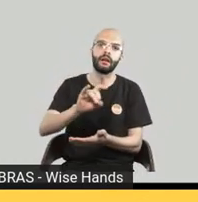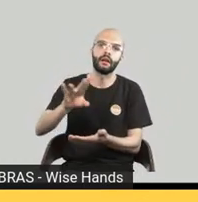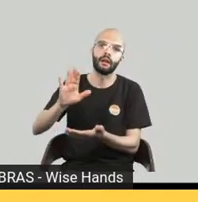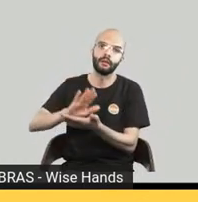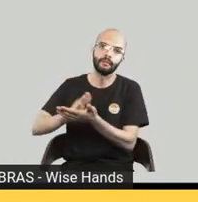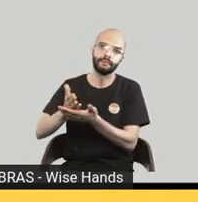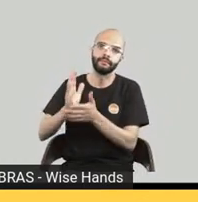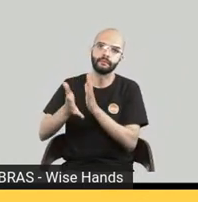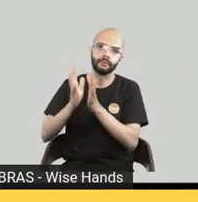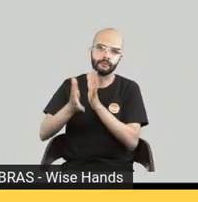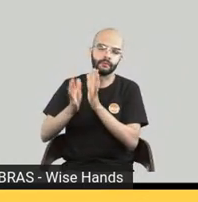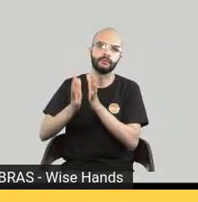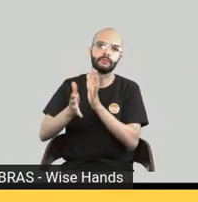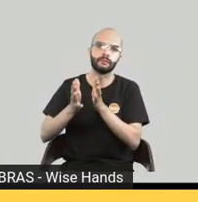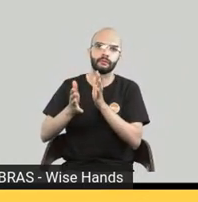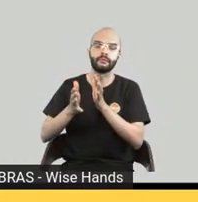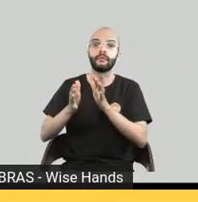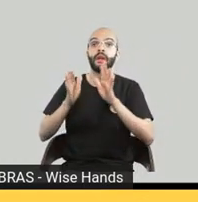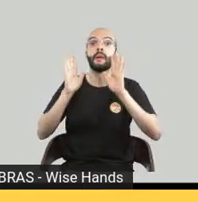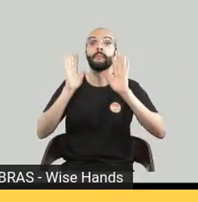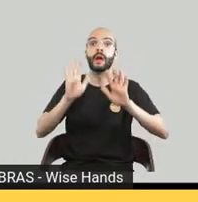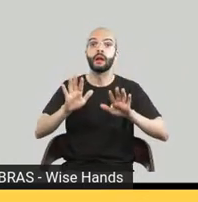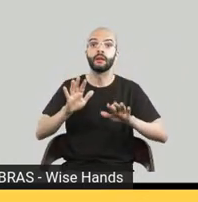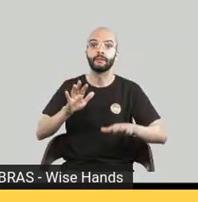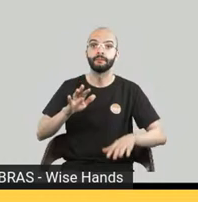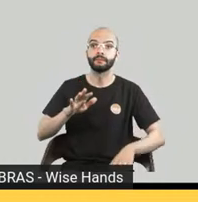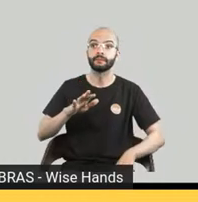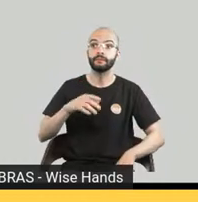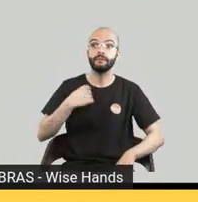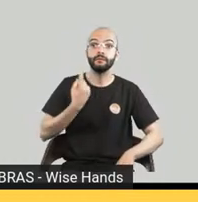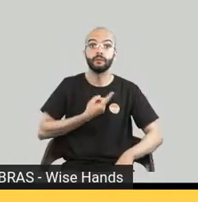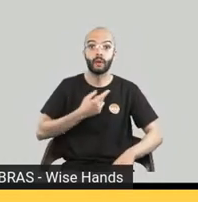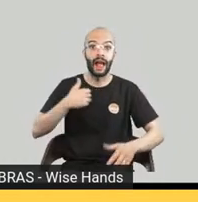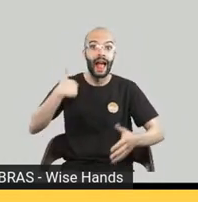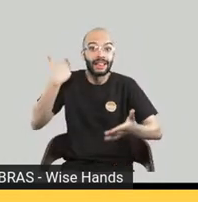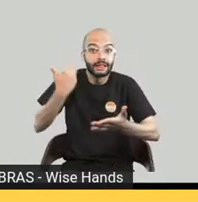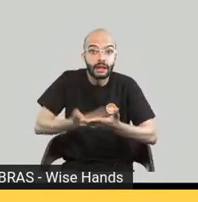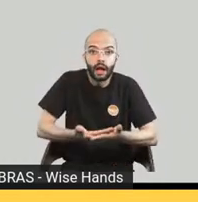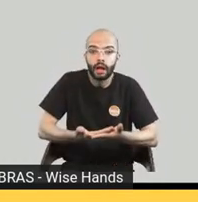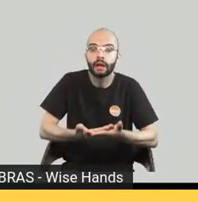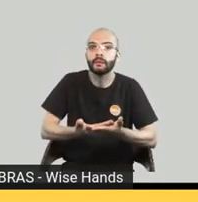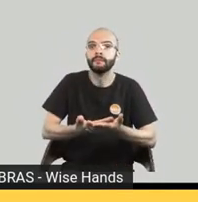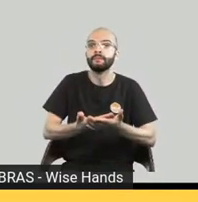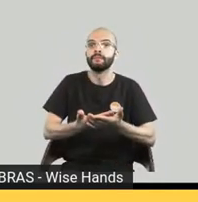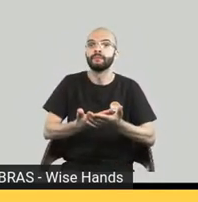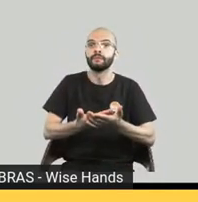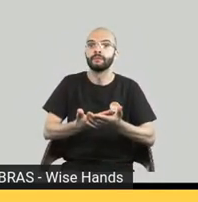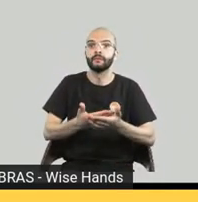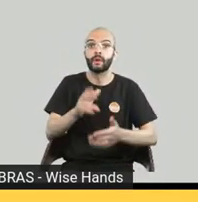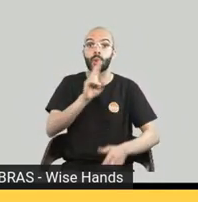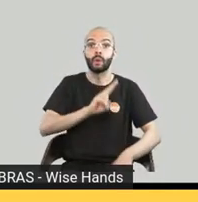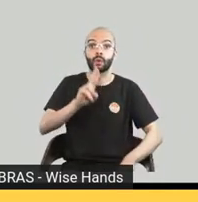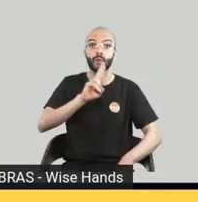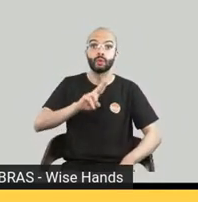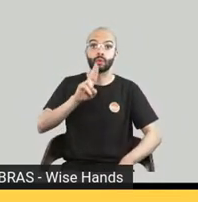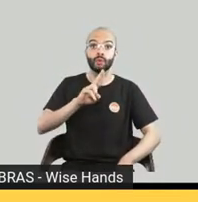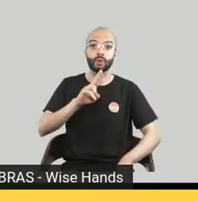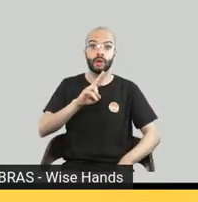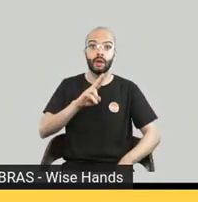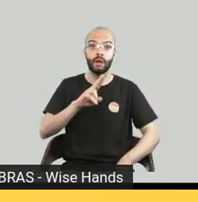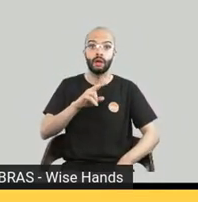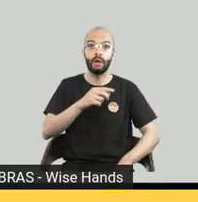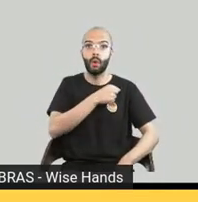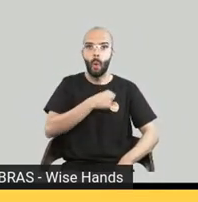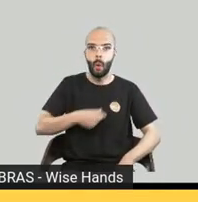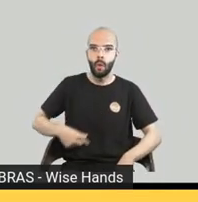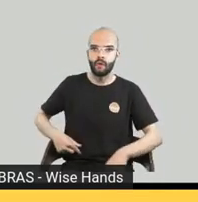frente das operações mas até hoje nós não usamos nada de verba pública a única coisa que a gente usa